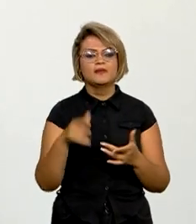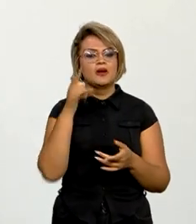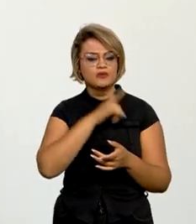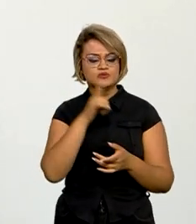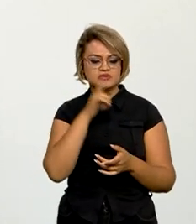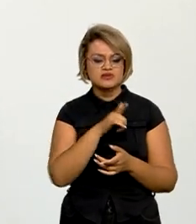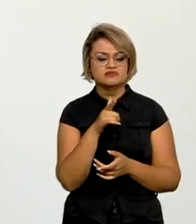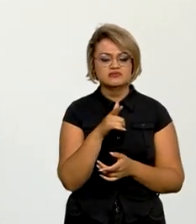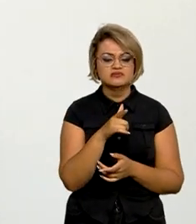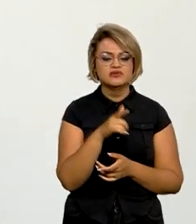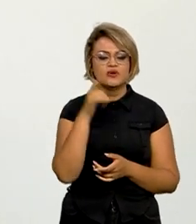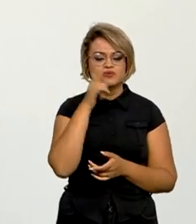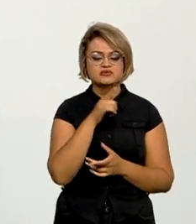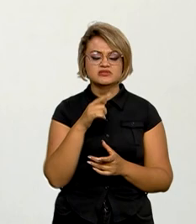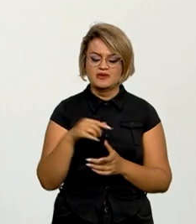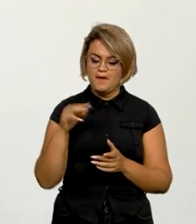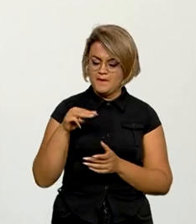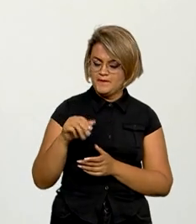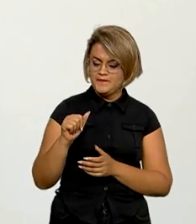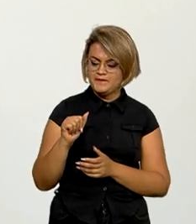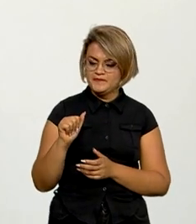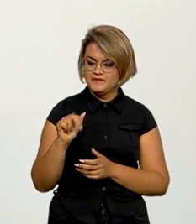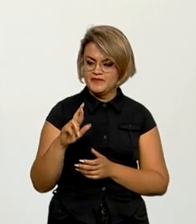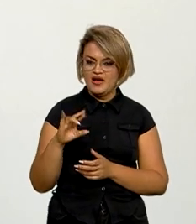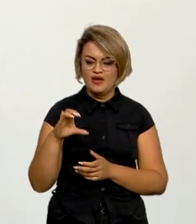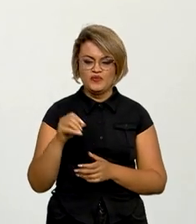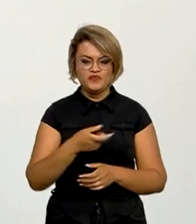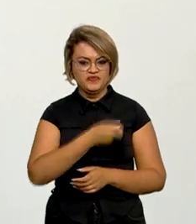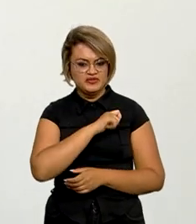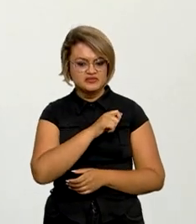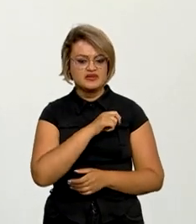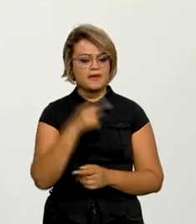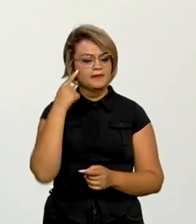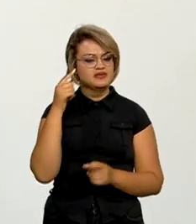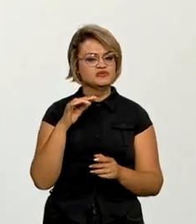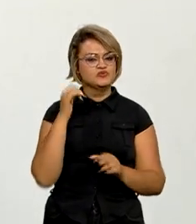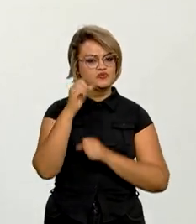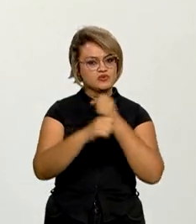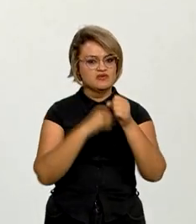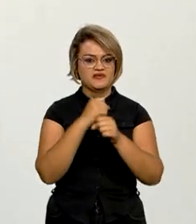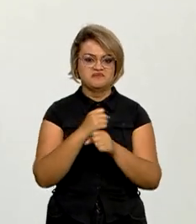o marco fiscal, as projeções para o ano que vem. Obrigado. Obrigado. Obrigado.